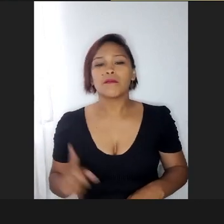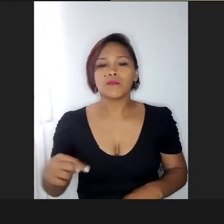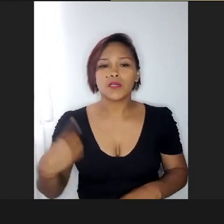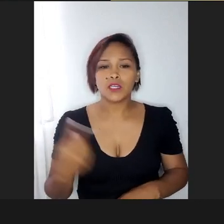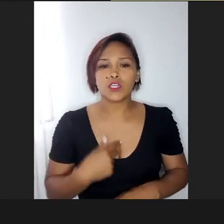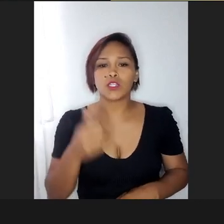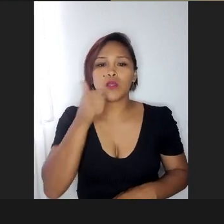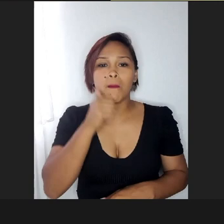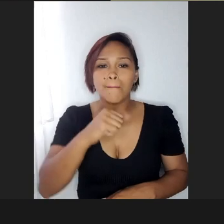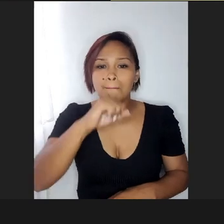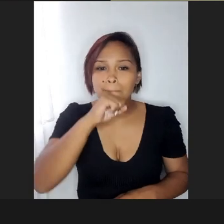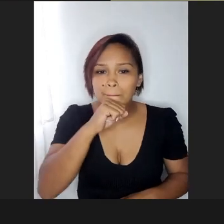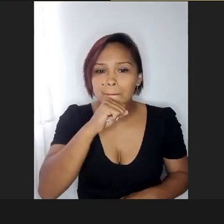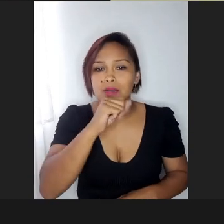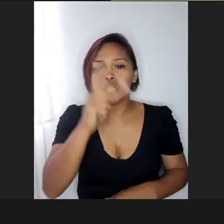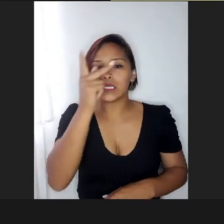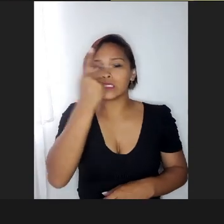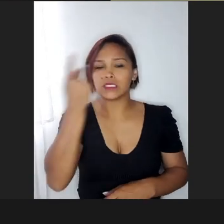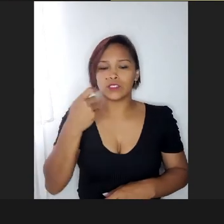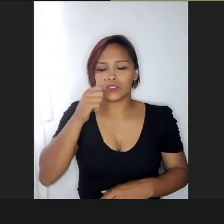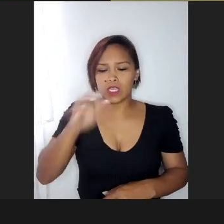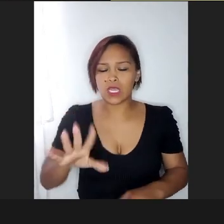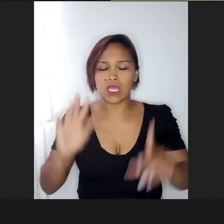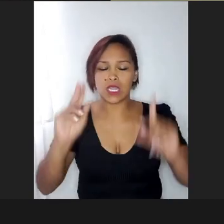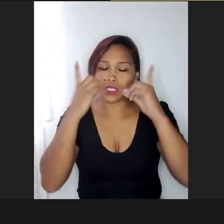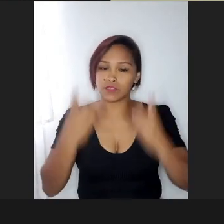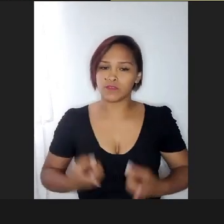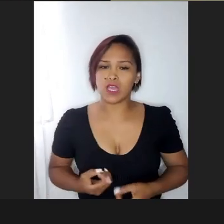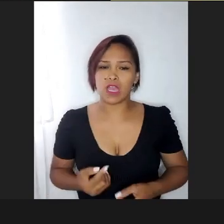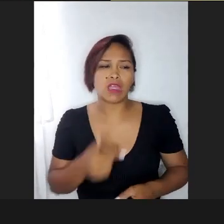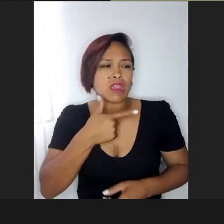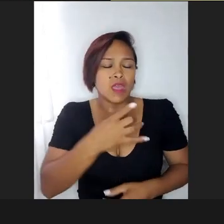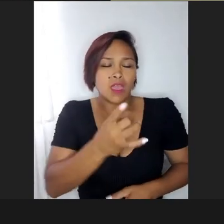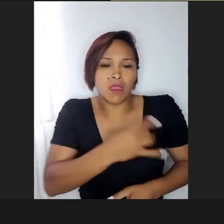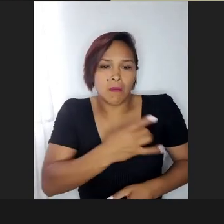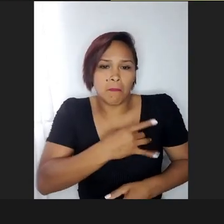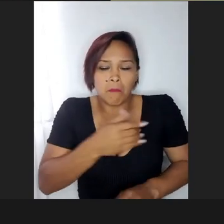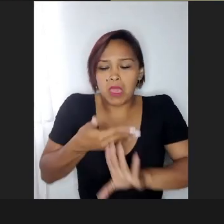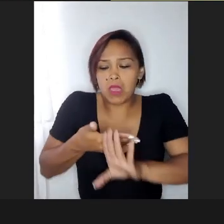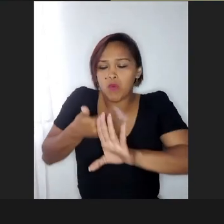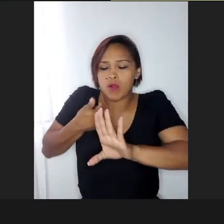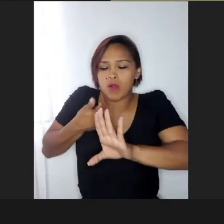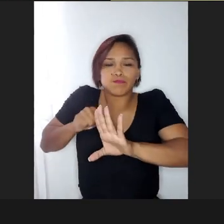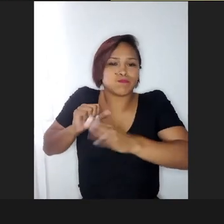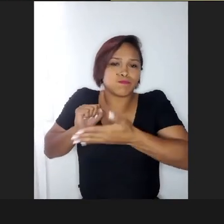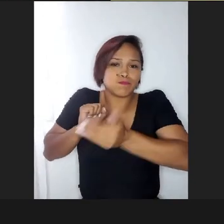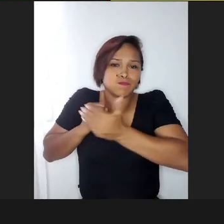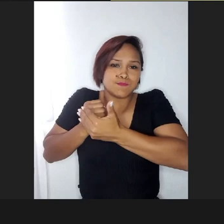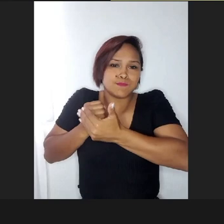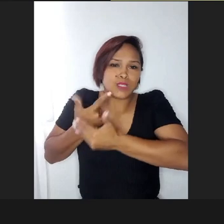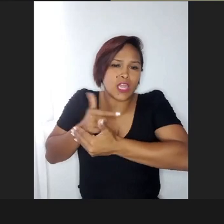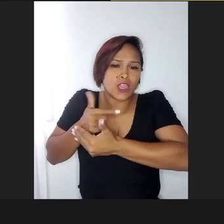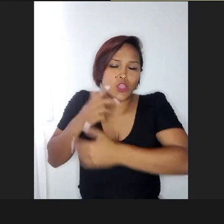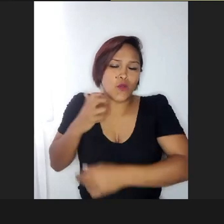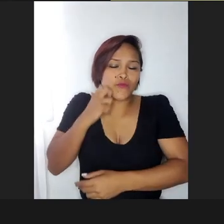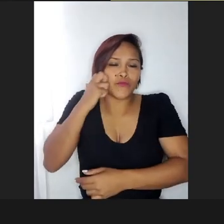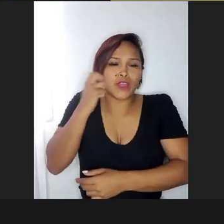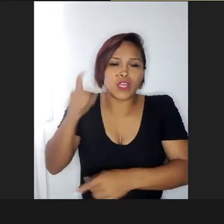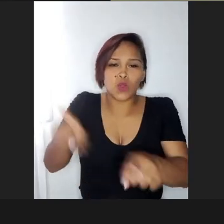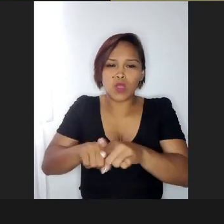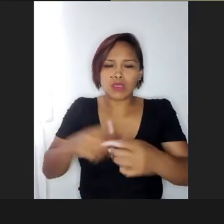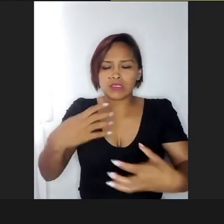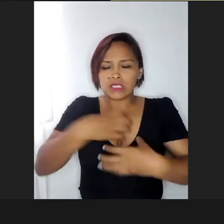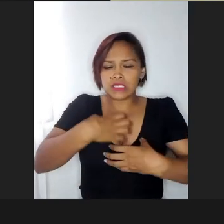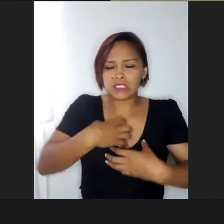crianças atípicas, não temos medos, não ficarmos nos escondendo, ou tendo vergonha, ou nos sentindo, ah,